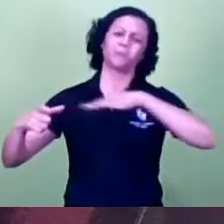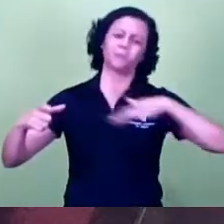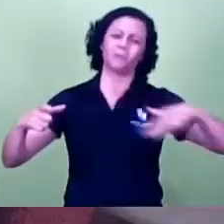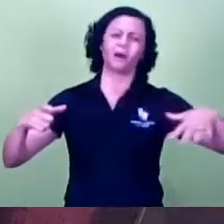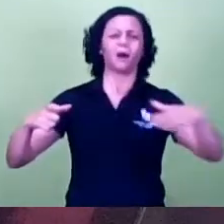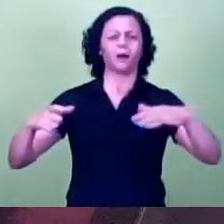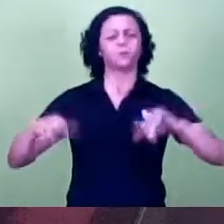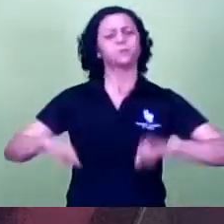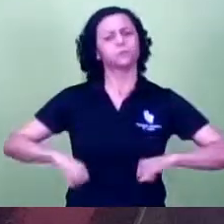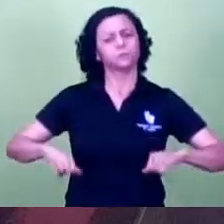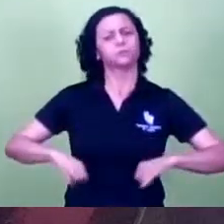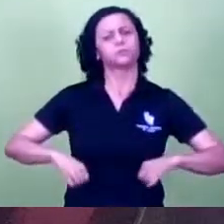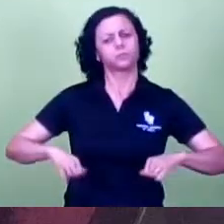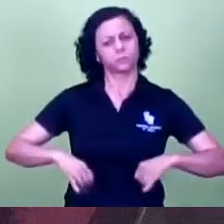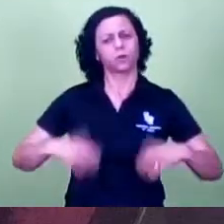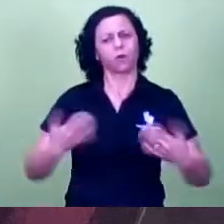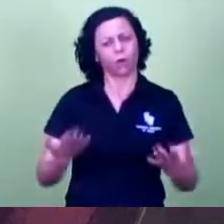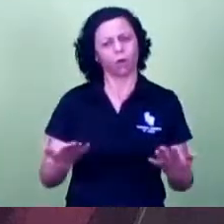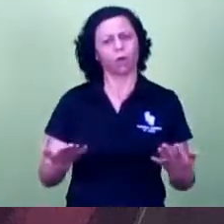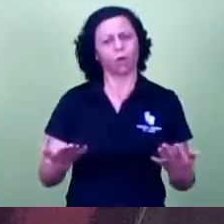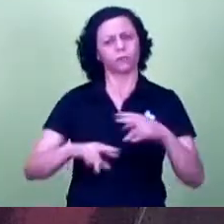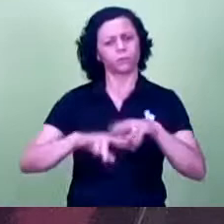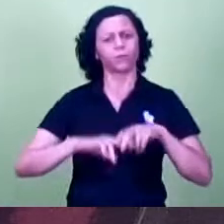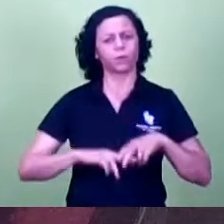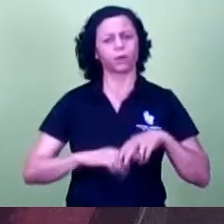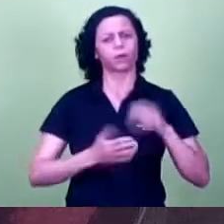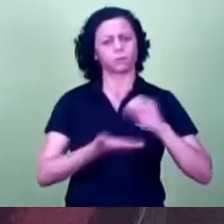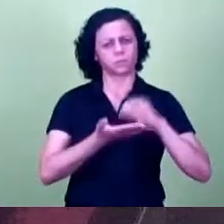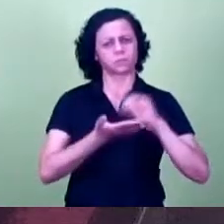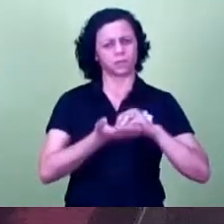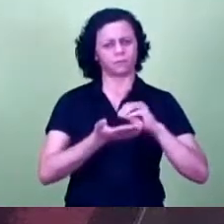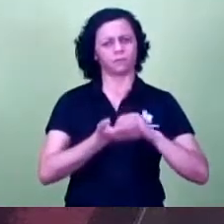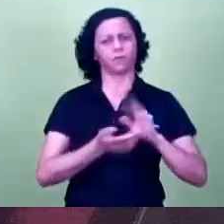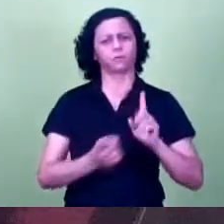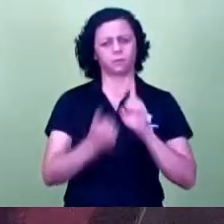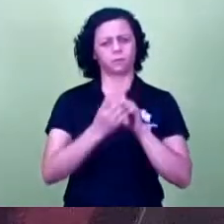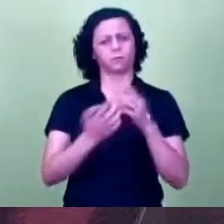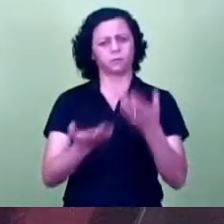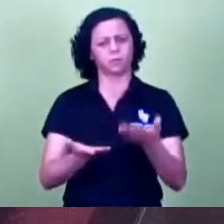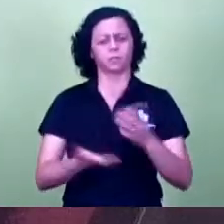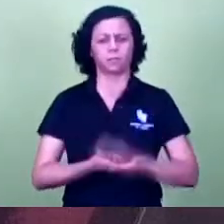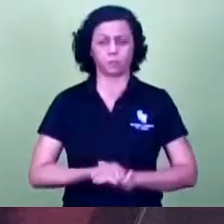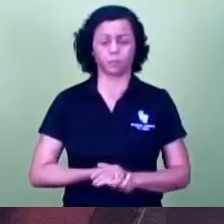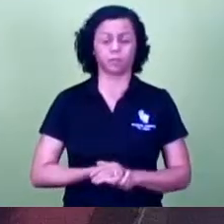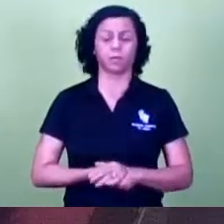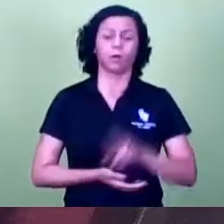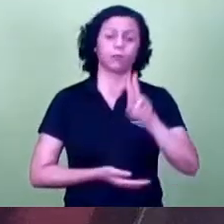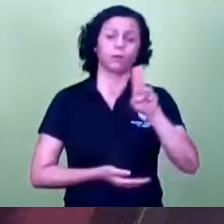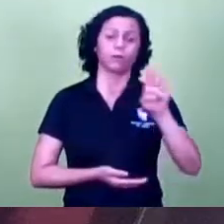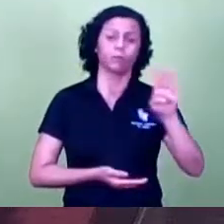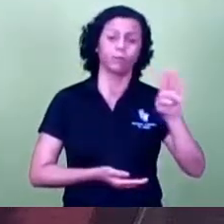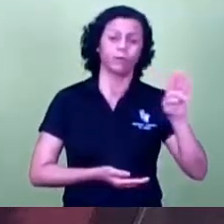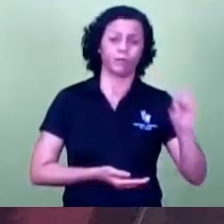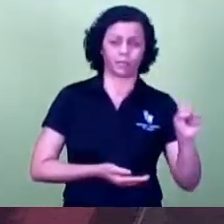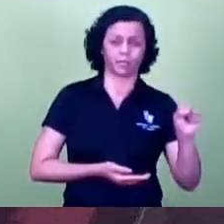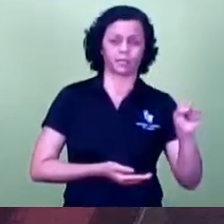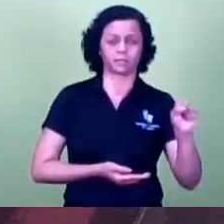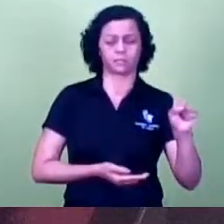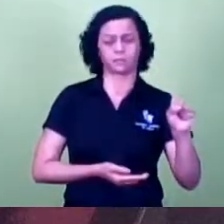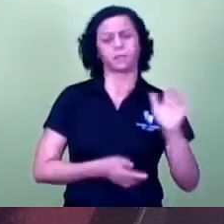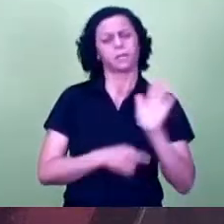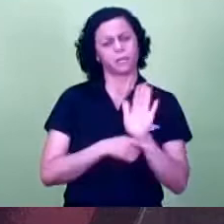atender Nova Germânia, e também atender até Parque das Águas, uma unidade básica de saúde, atenderia